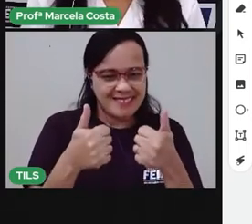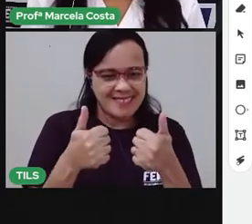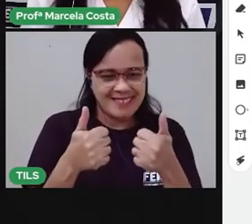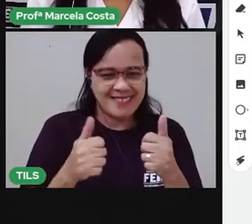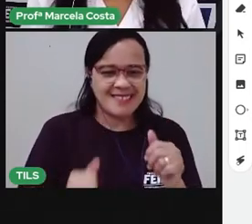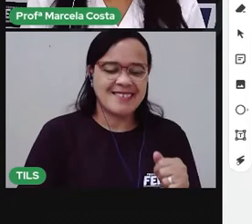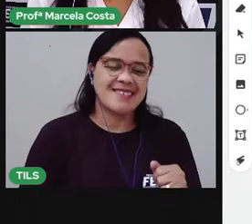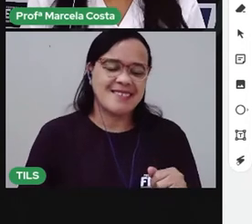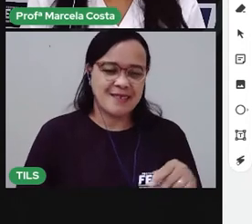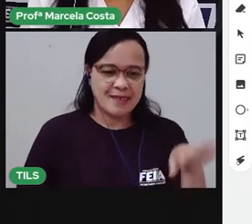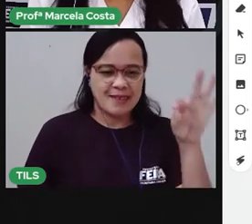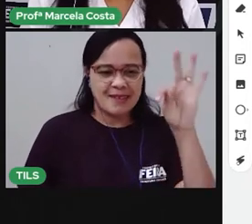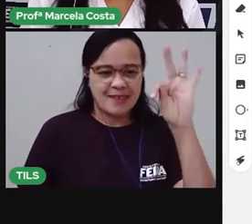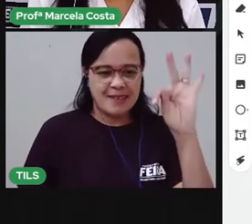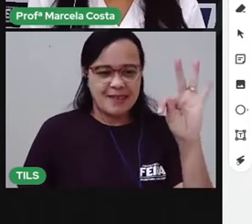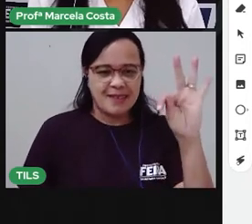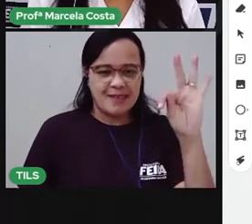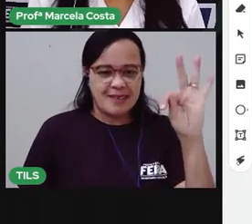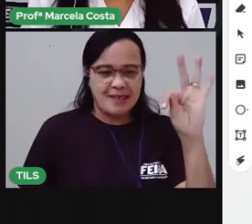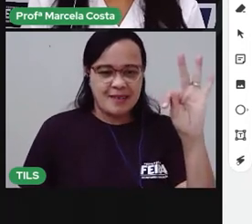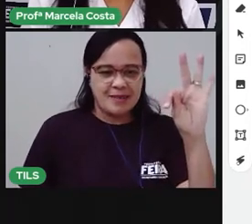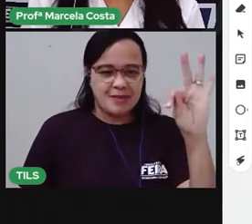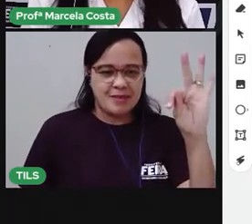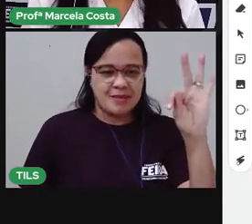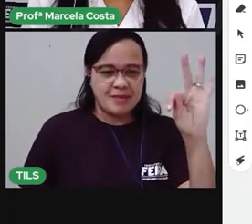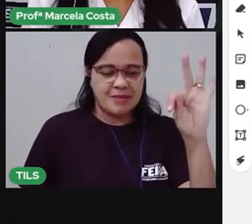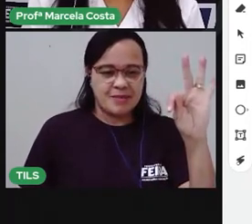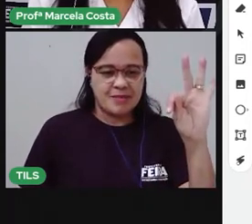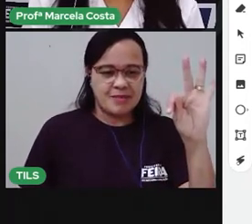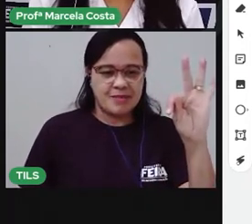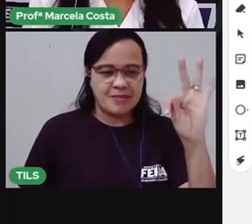Puxa aqui um tracinho para baixo.